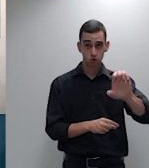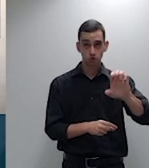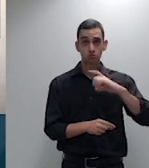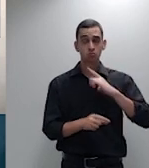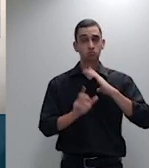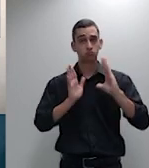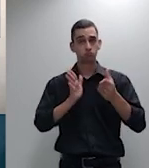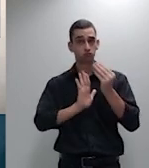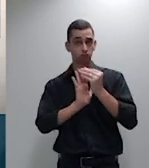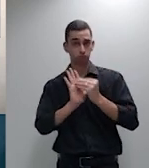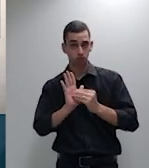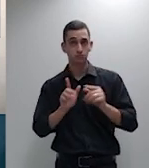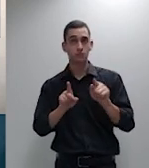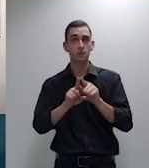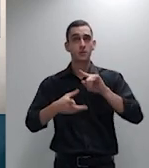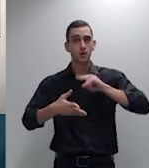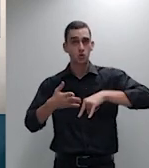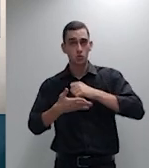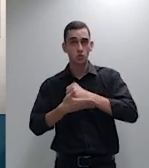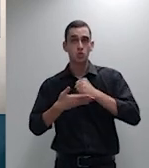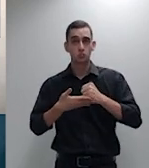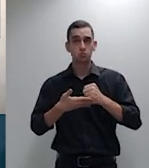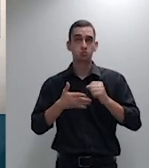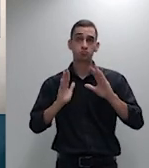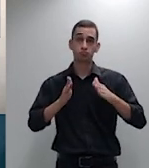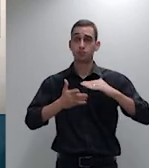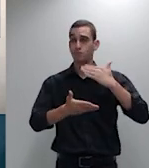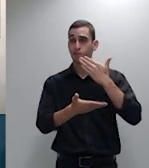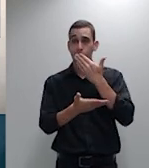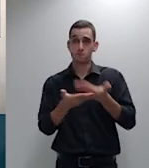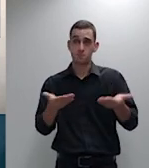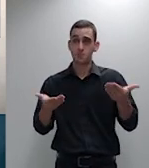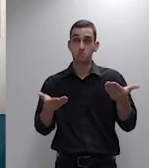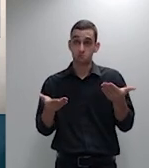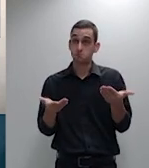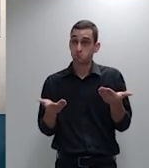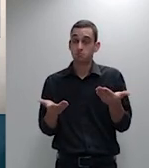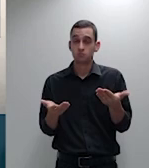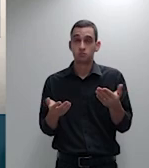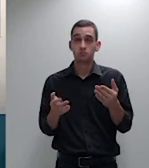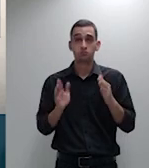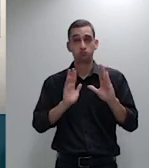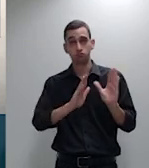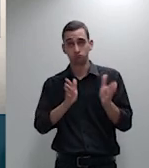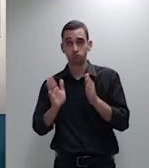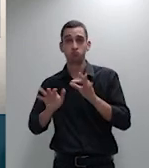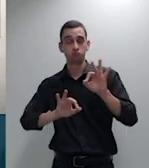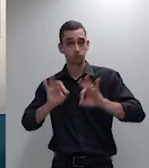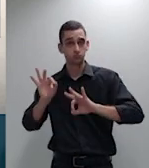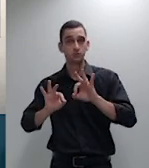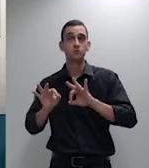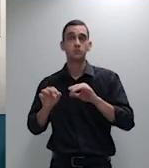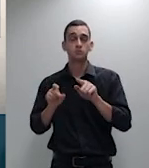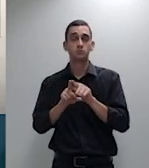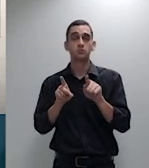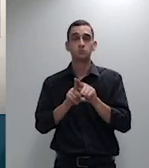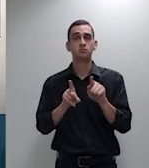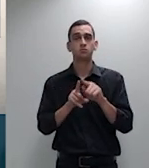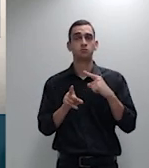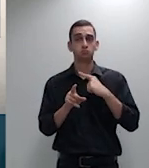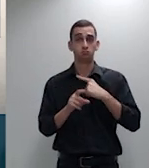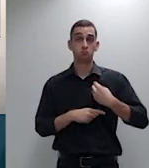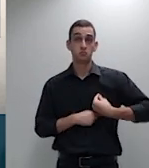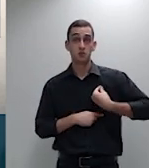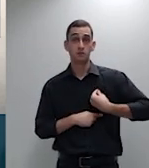perdeu sua condição até confirmação da sua veracidade da sua autenticidade ou não perdeu sua